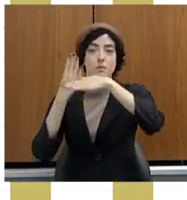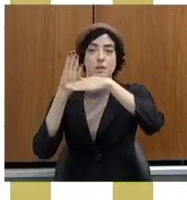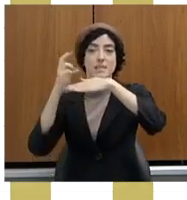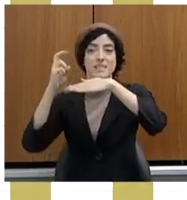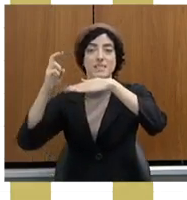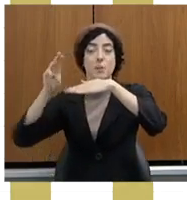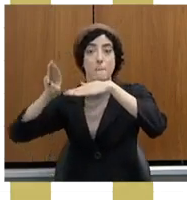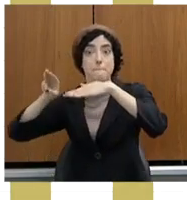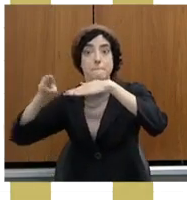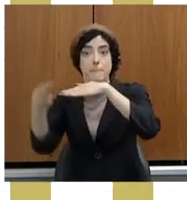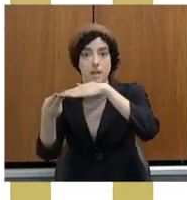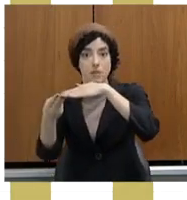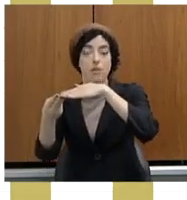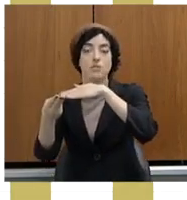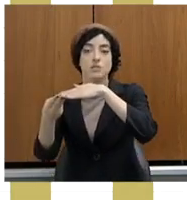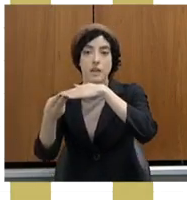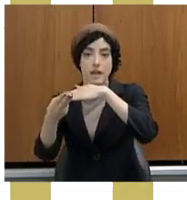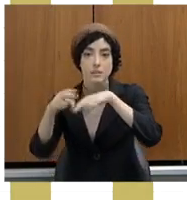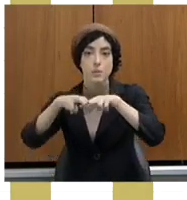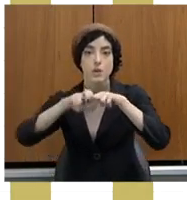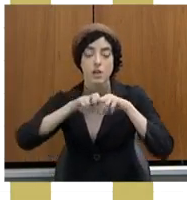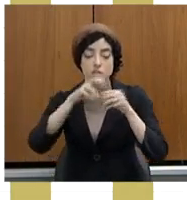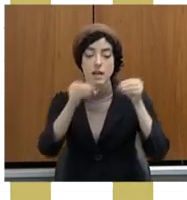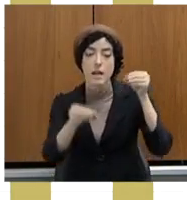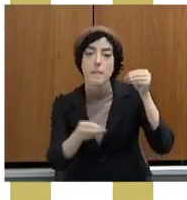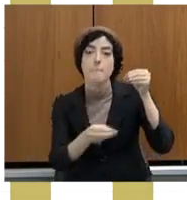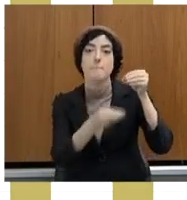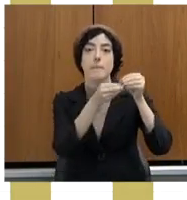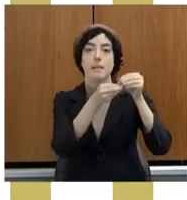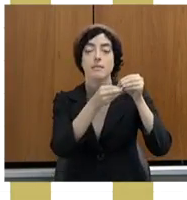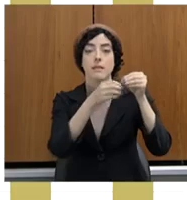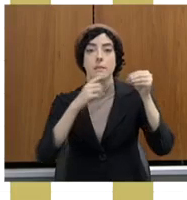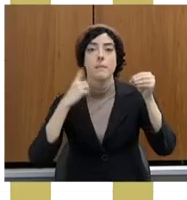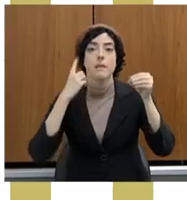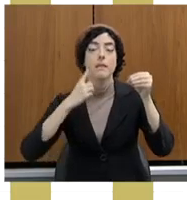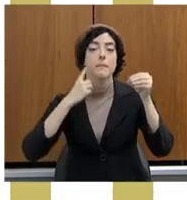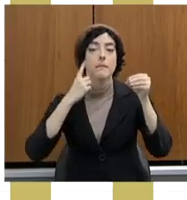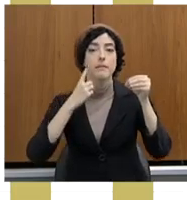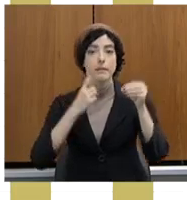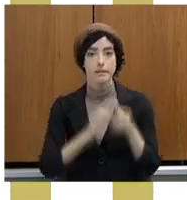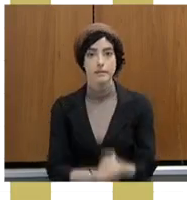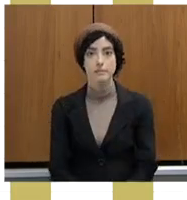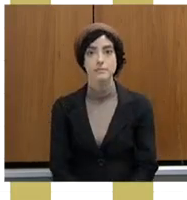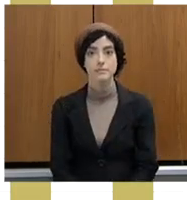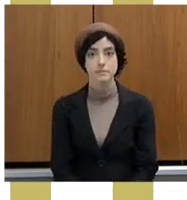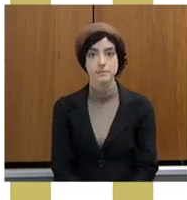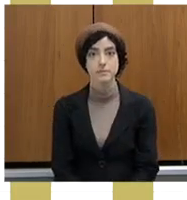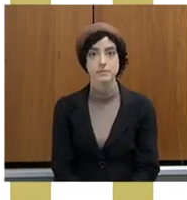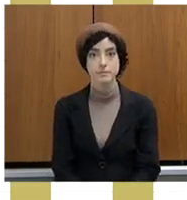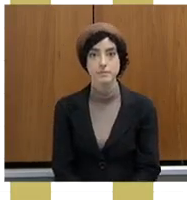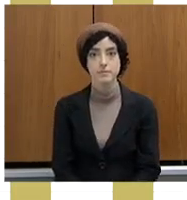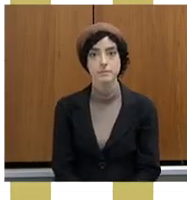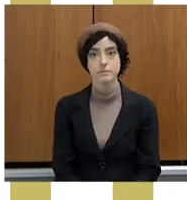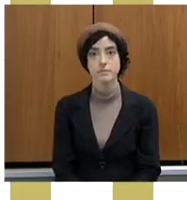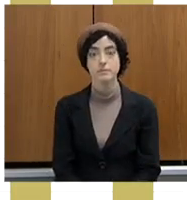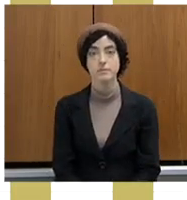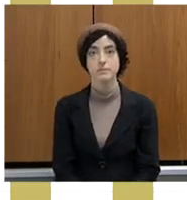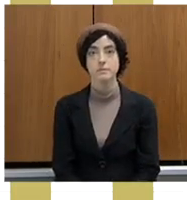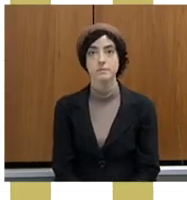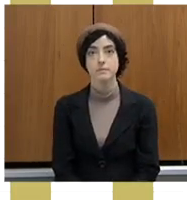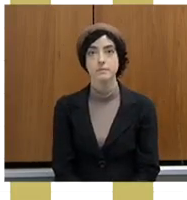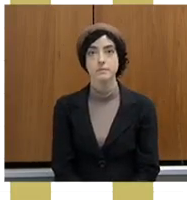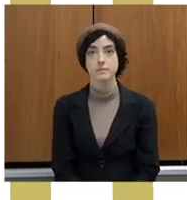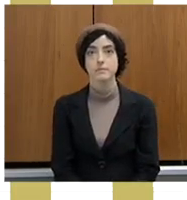porque nós temos aí, só neste ponto aí, uma emenda de 20 milhões de